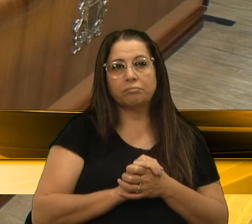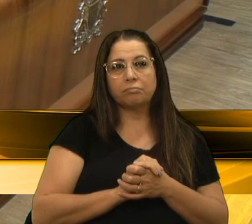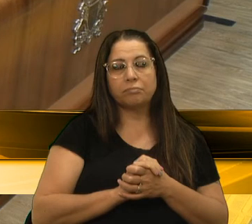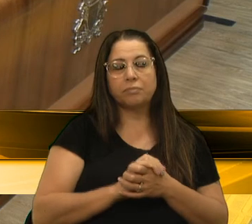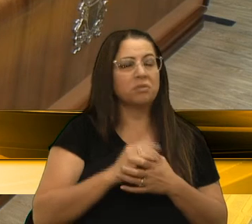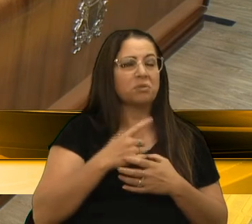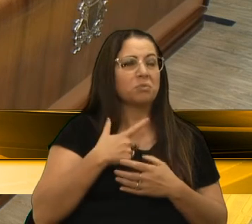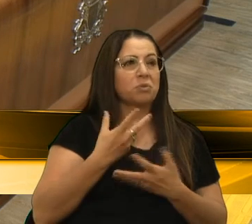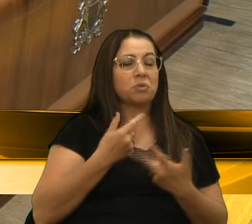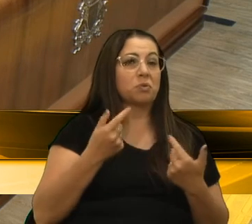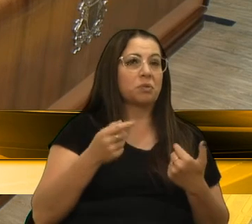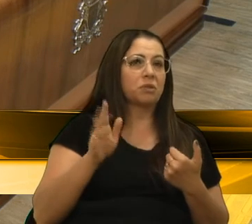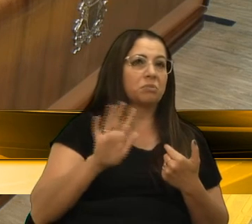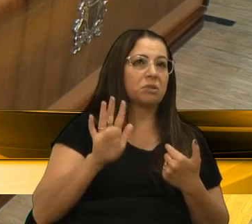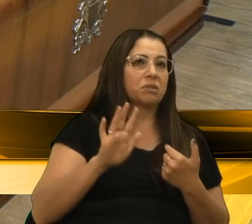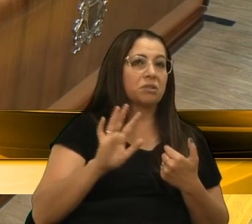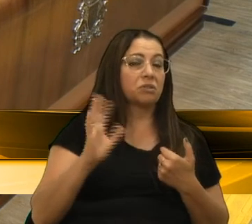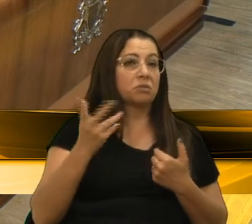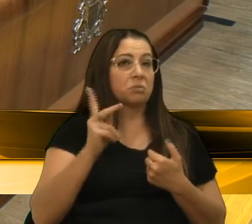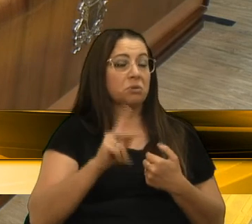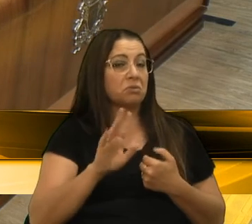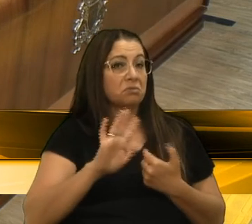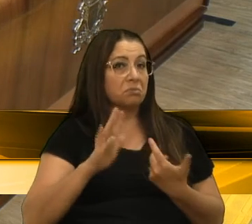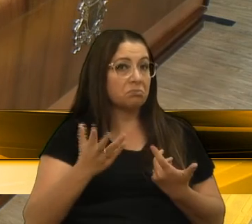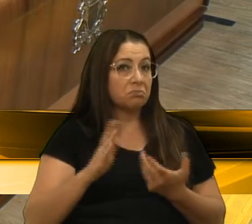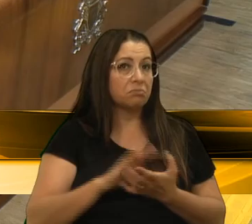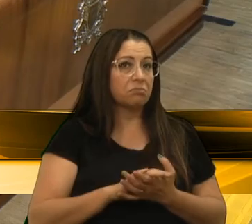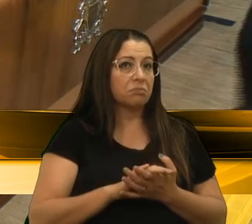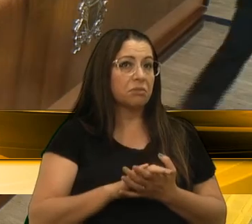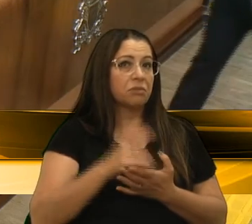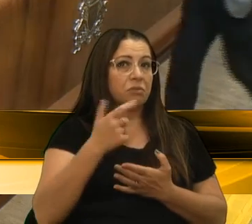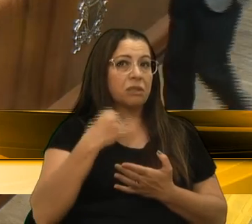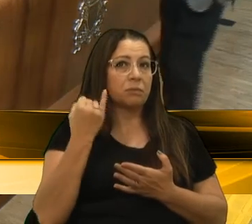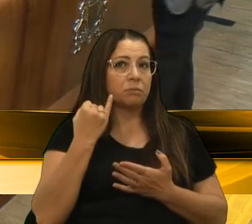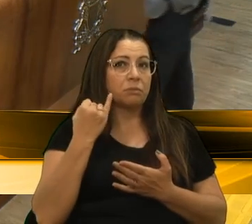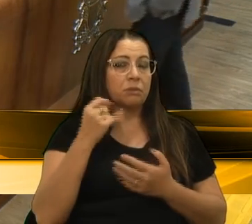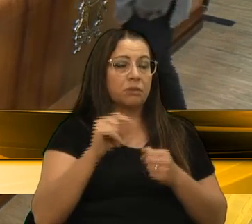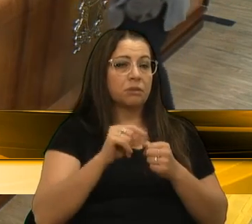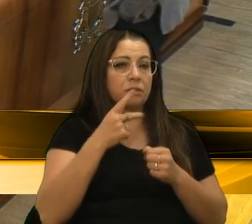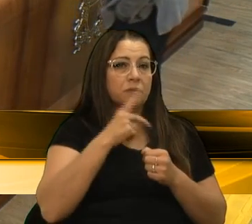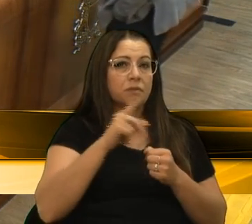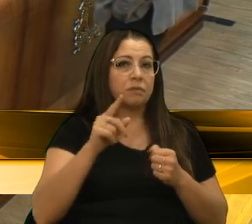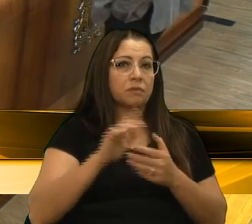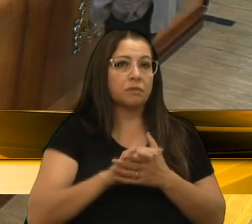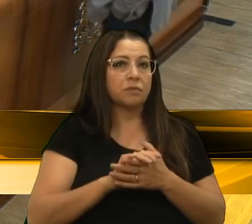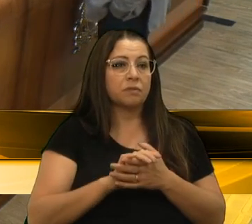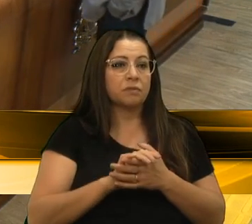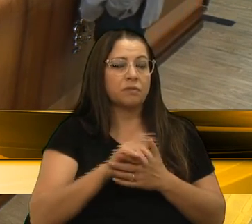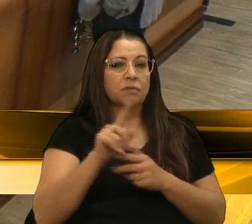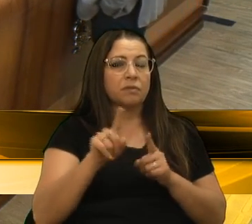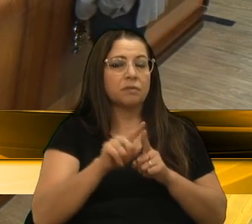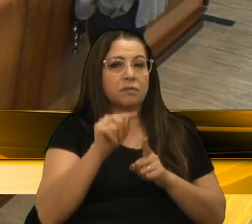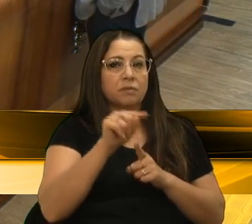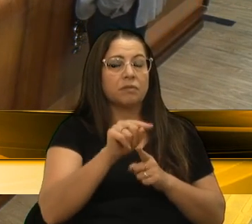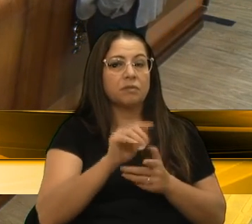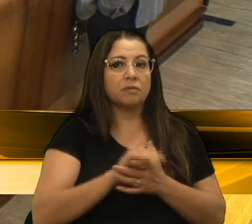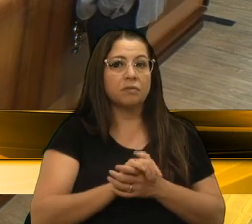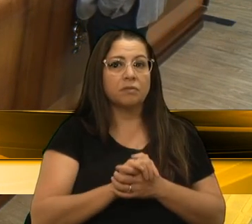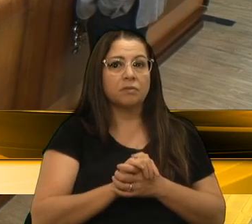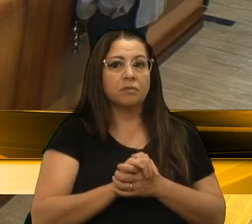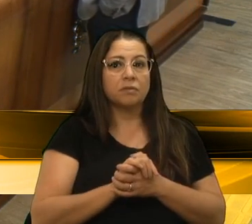despedida, mas está todo mundo se despedindo, e eu acho que é importante que eu fale também, em respeito aos